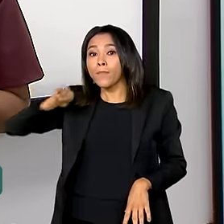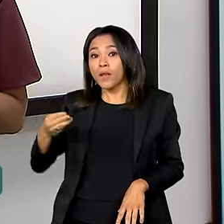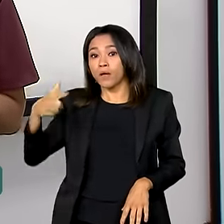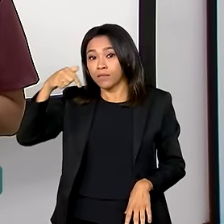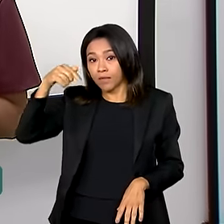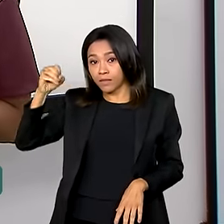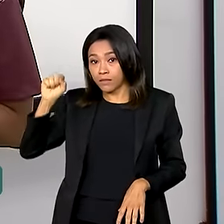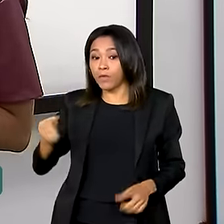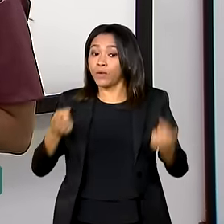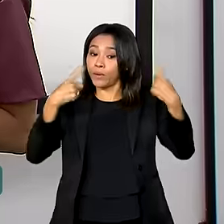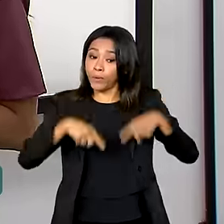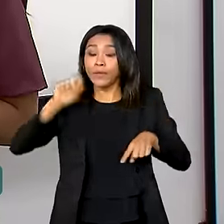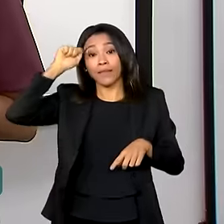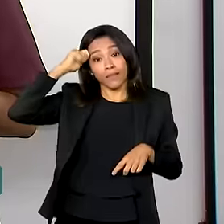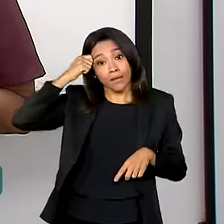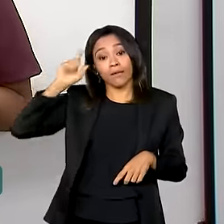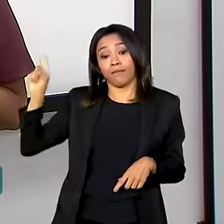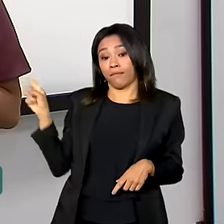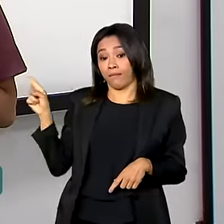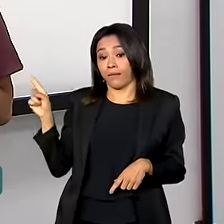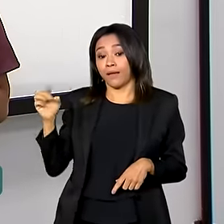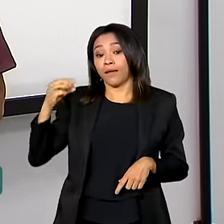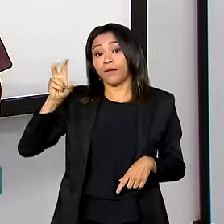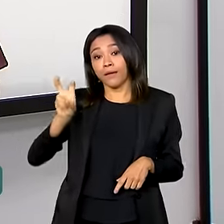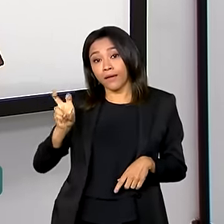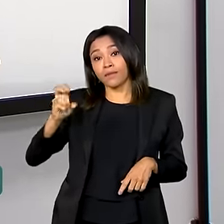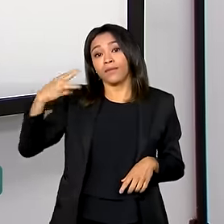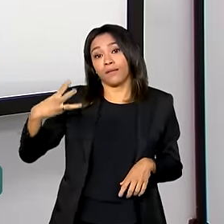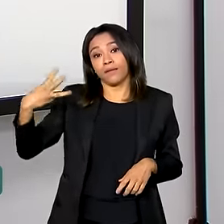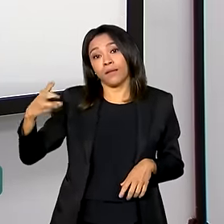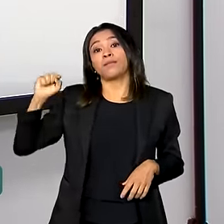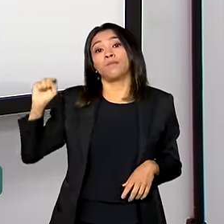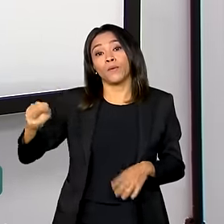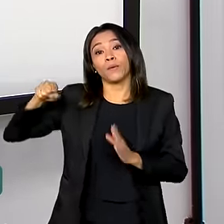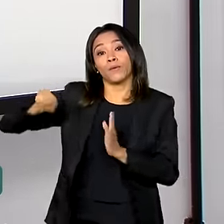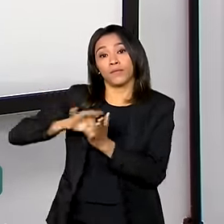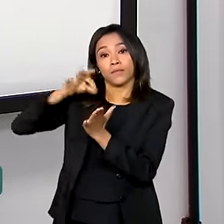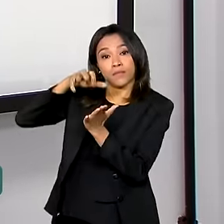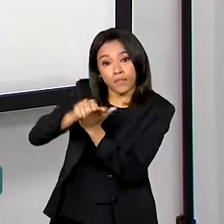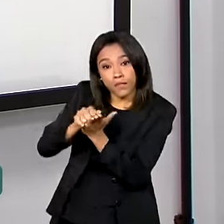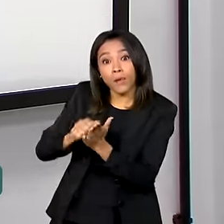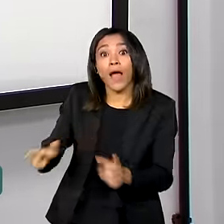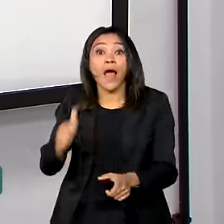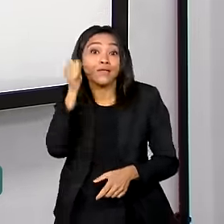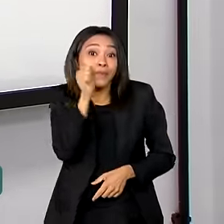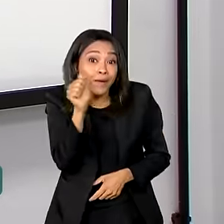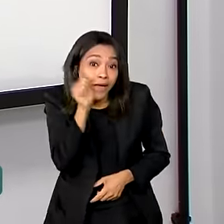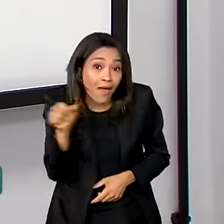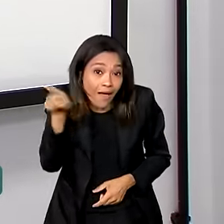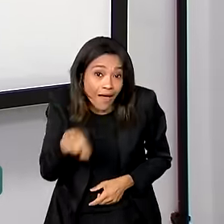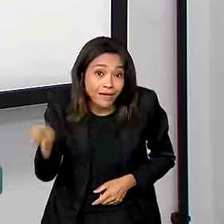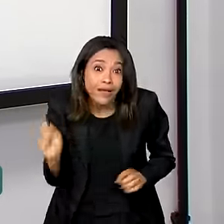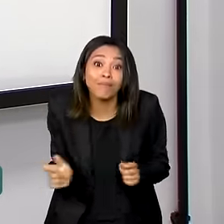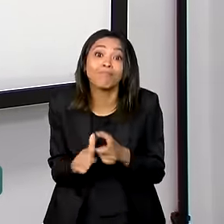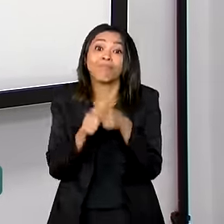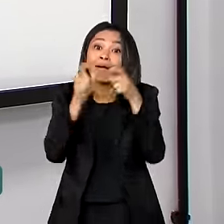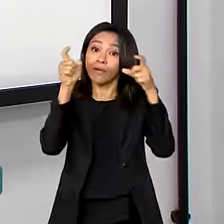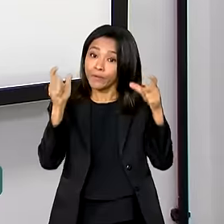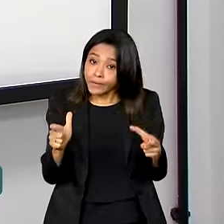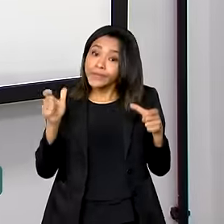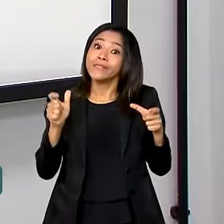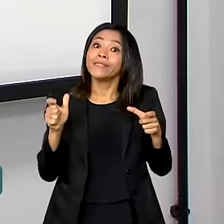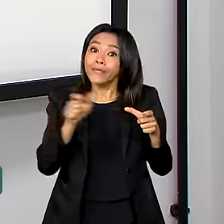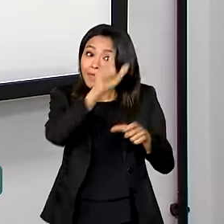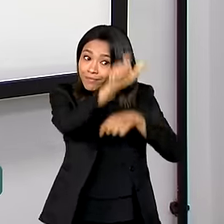e preta, 533 mil inscritos. As mulheres são a maioria entre os